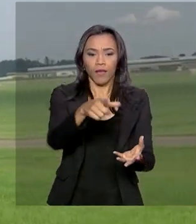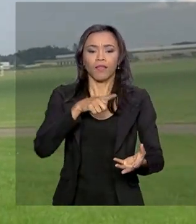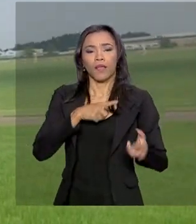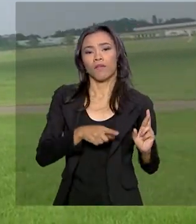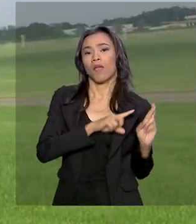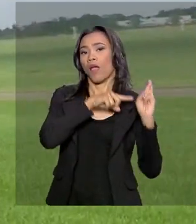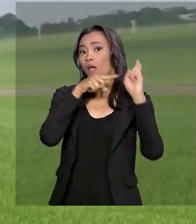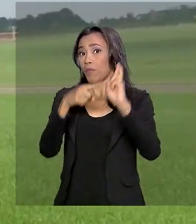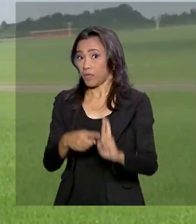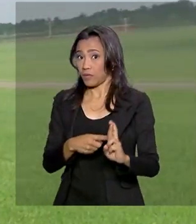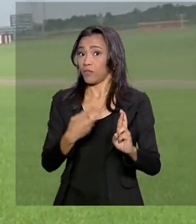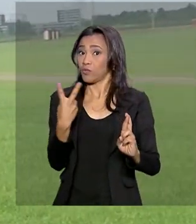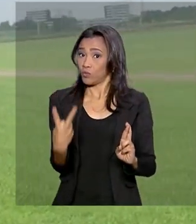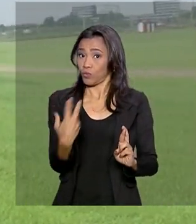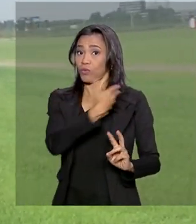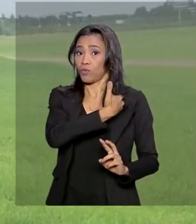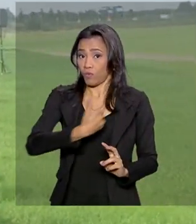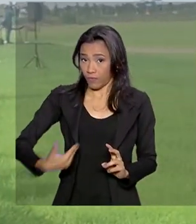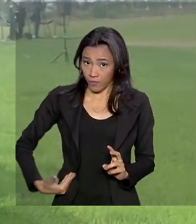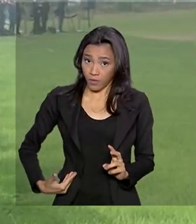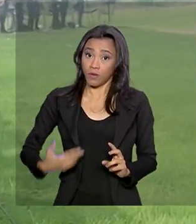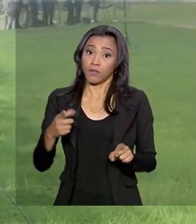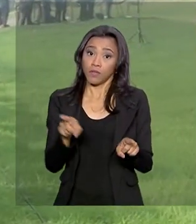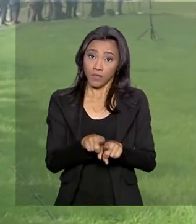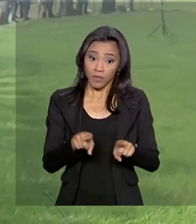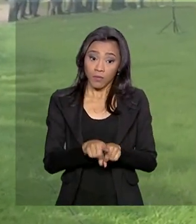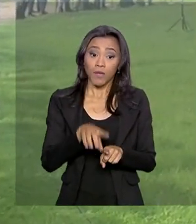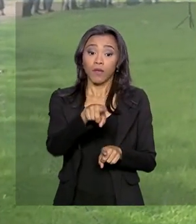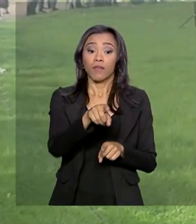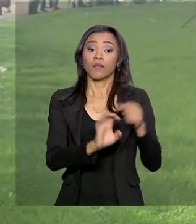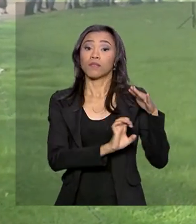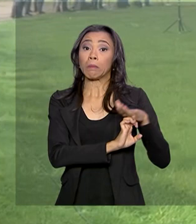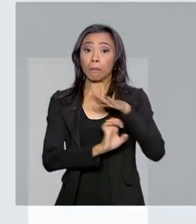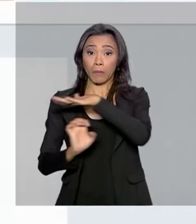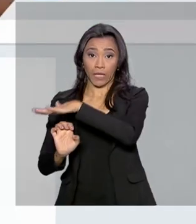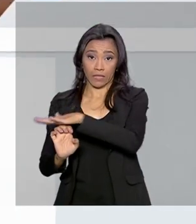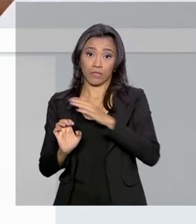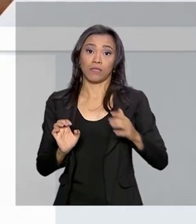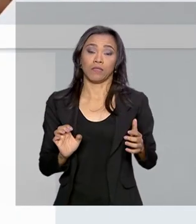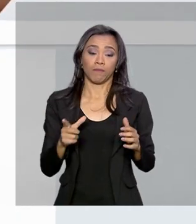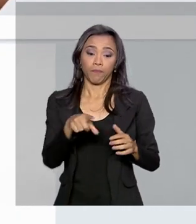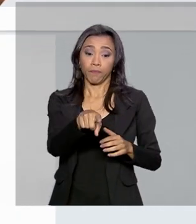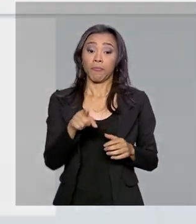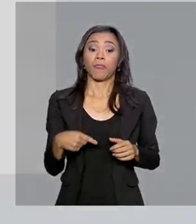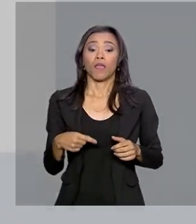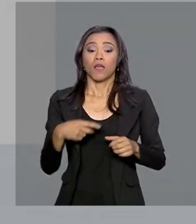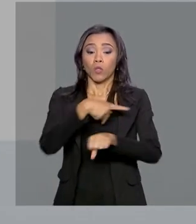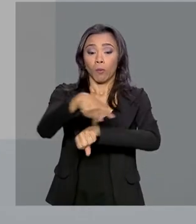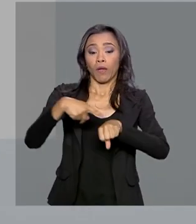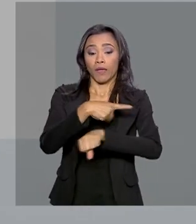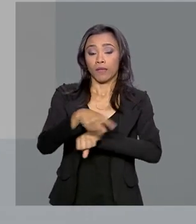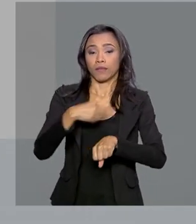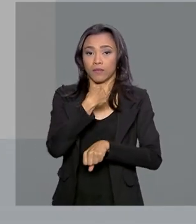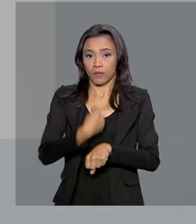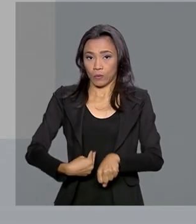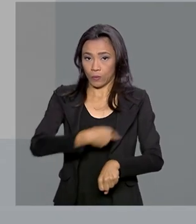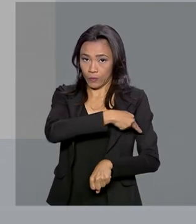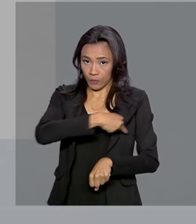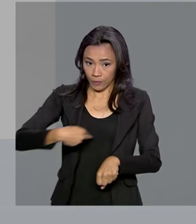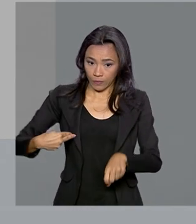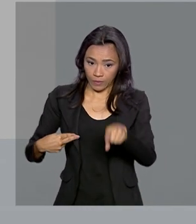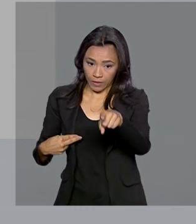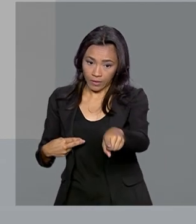representantes dos dois governos e executivos das empresas envolvidas. Na Suécia, o ministro da Defesa, Fernando